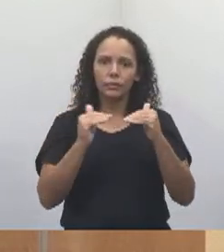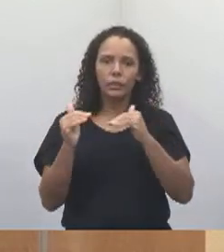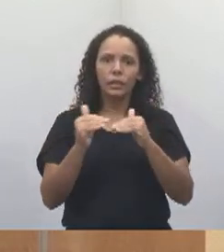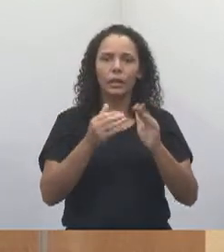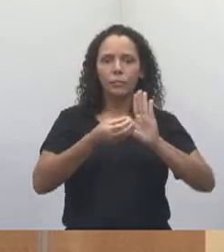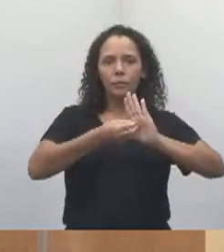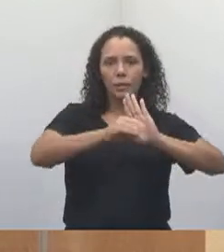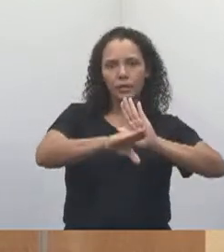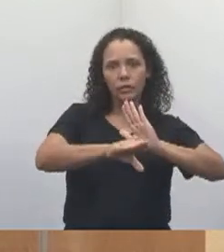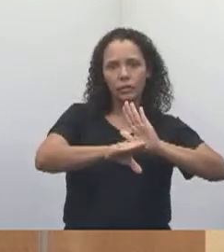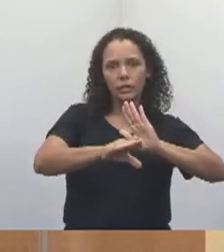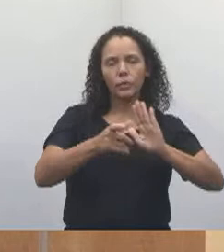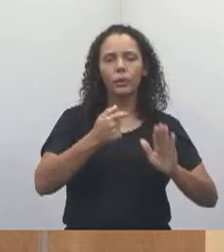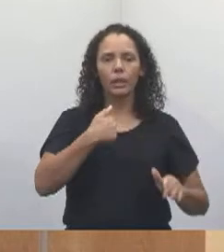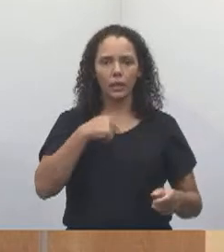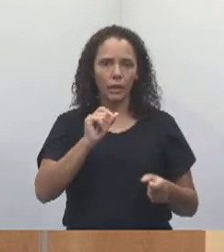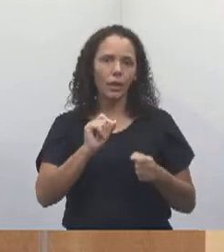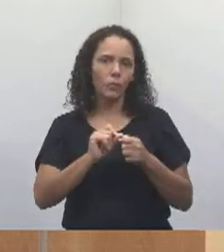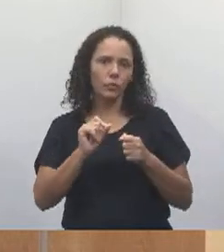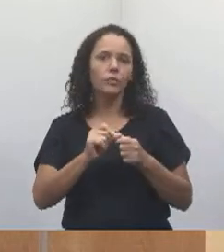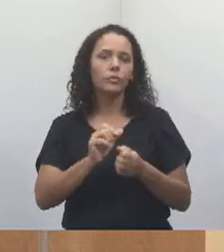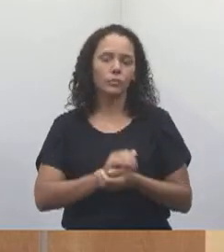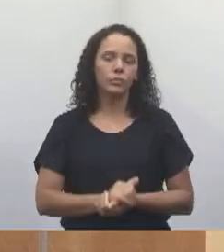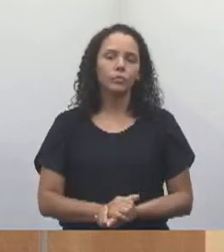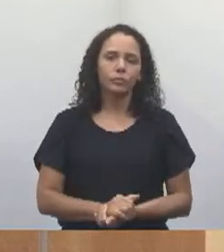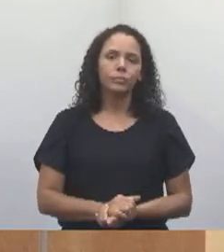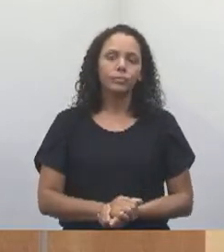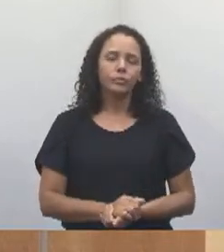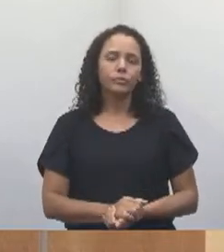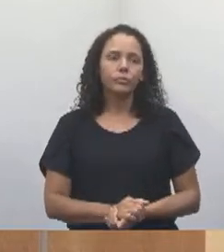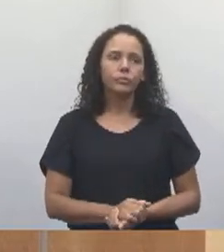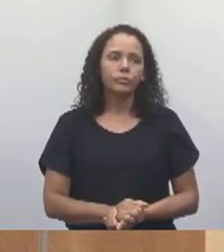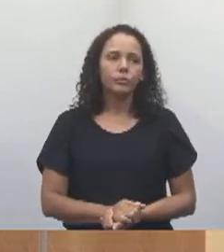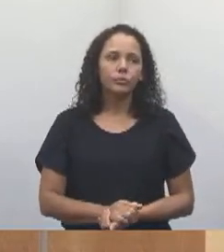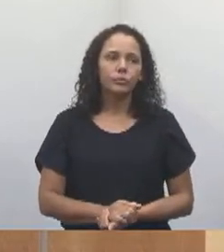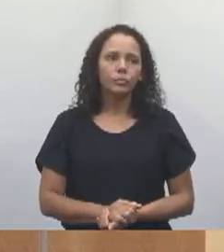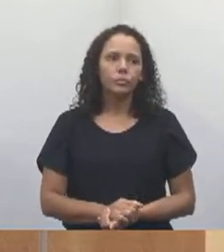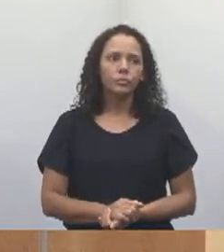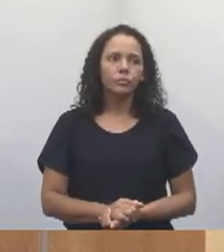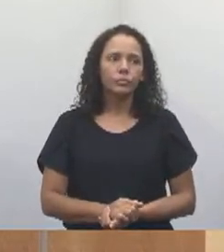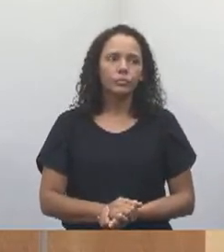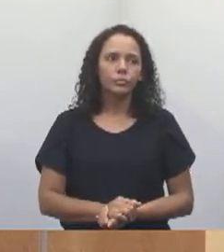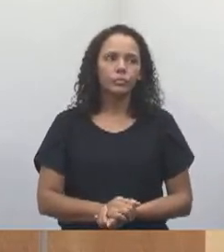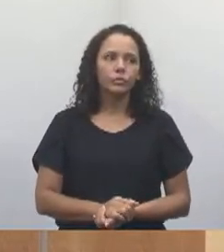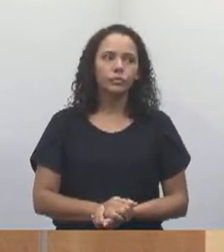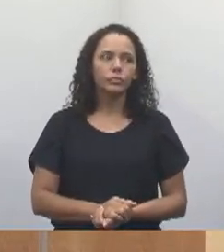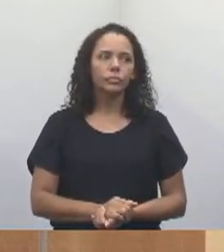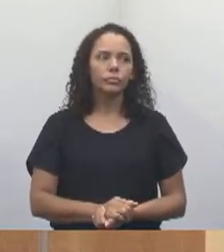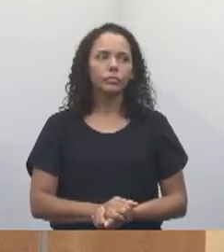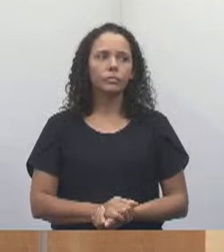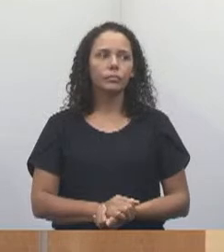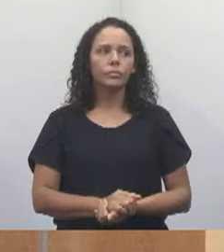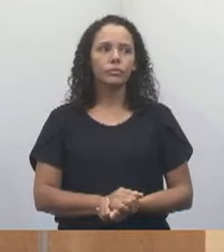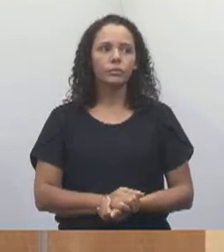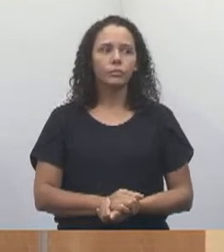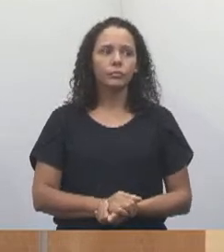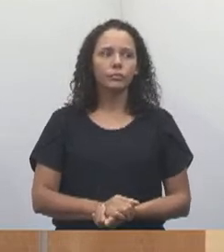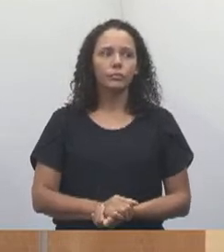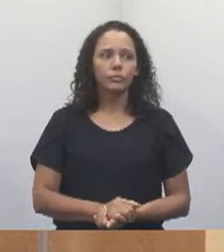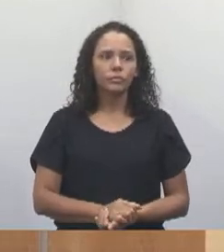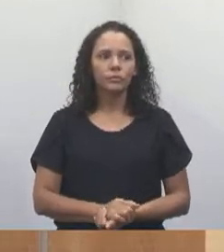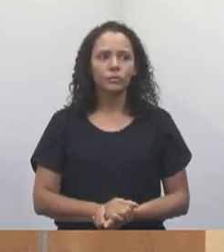indicação feita por mim. E ainda falando de saneamento básico, mas de uma outra questão,